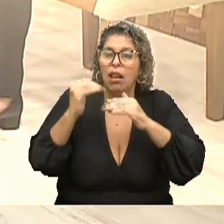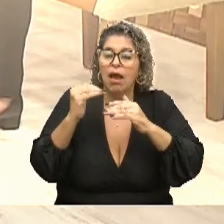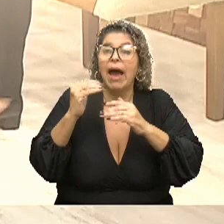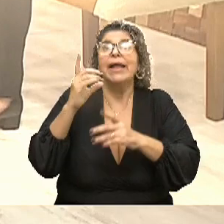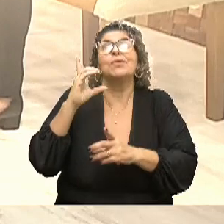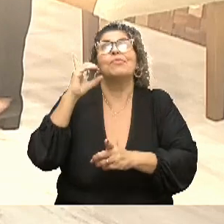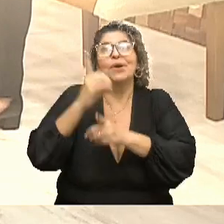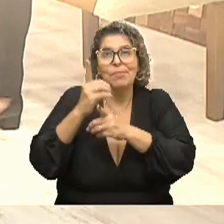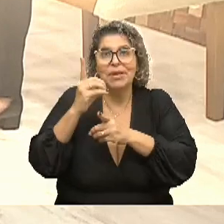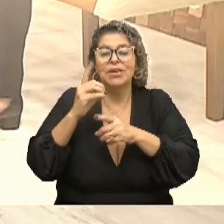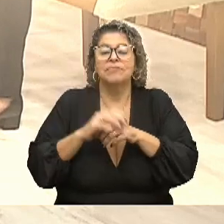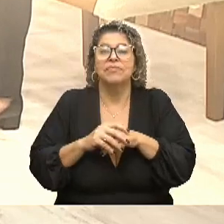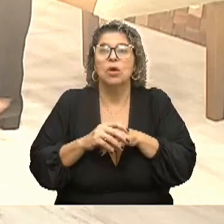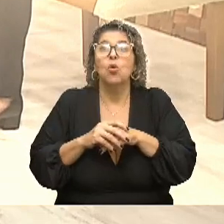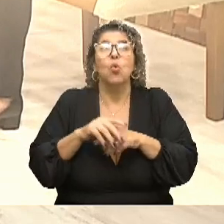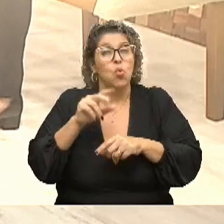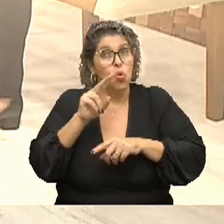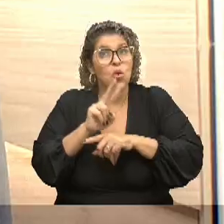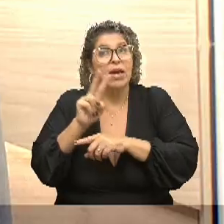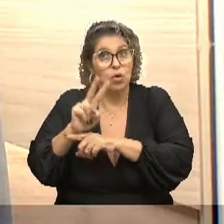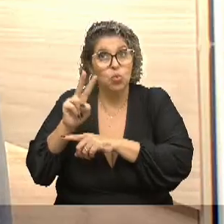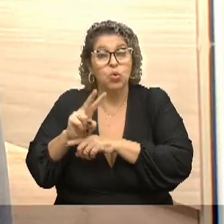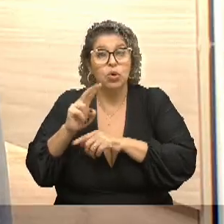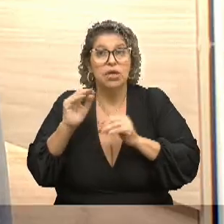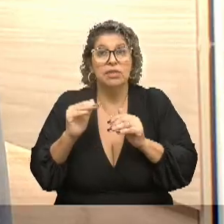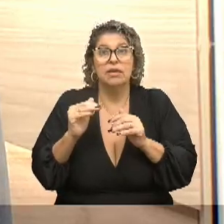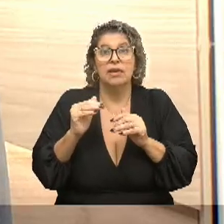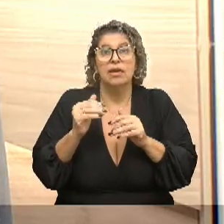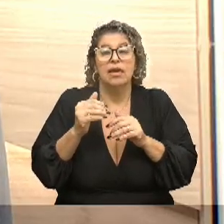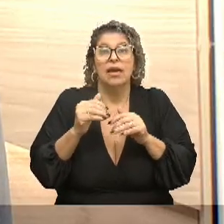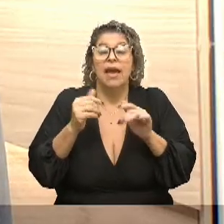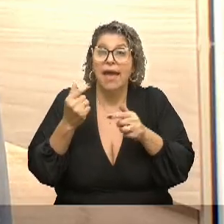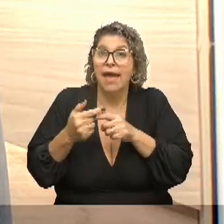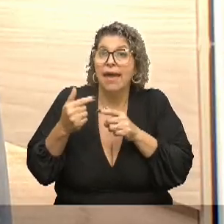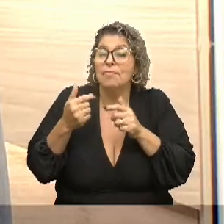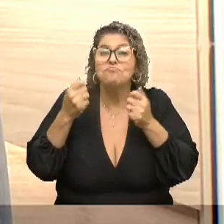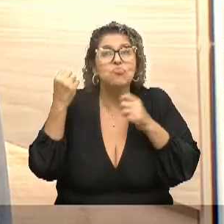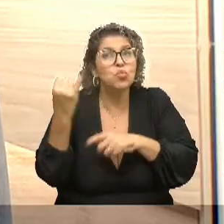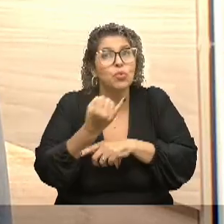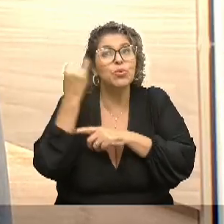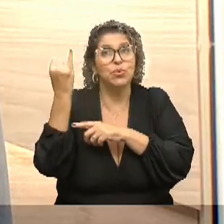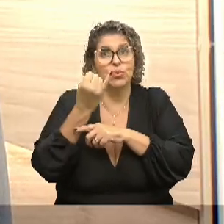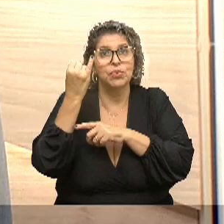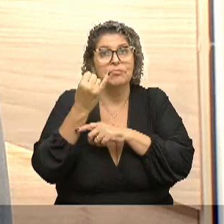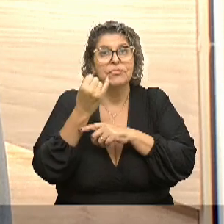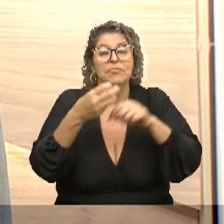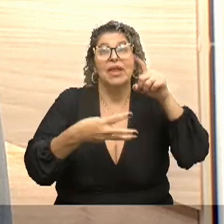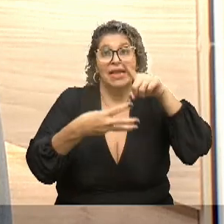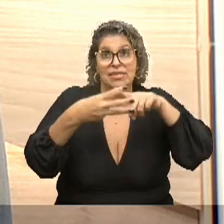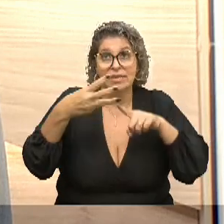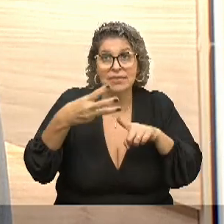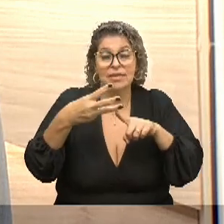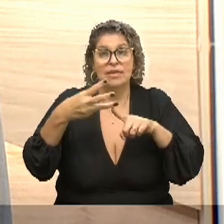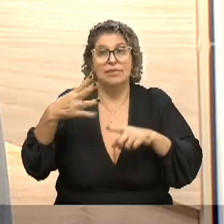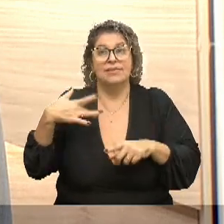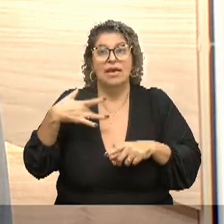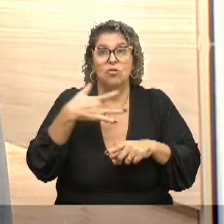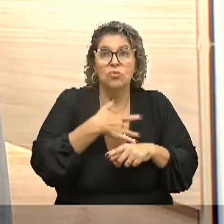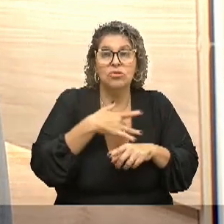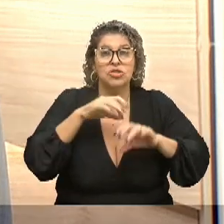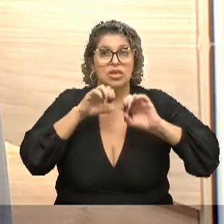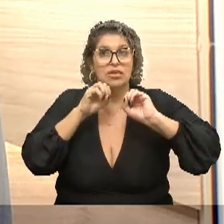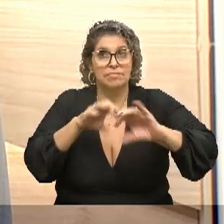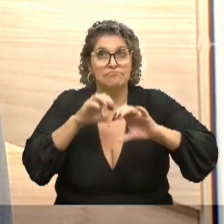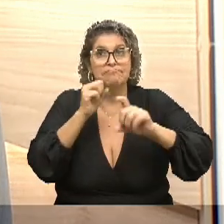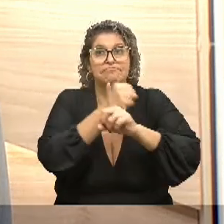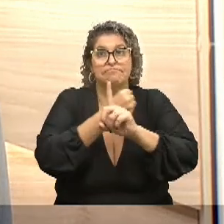cuidador, ele é fundamental. É uma peça que não pode faltar. E eu acho que essa tripartite, saúde, educação e